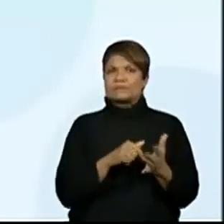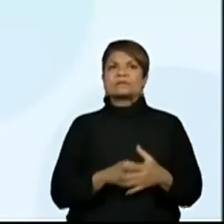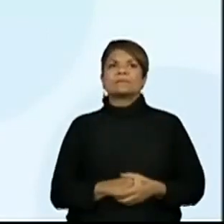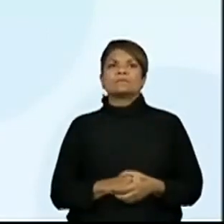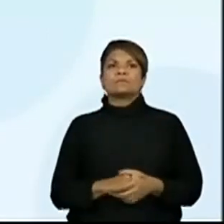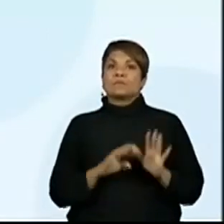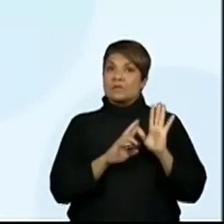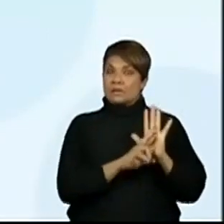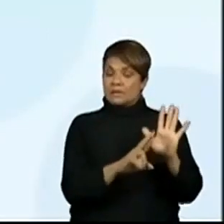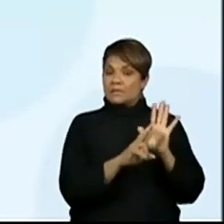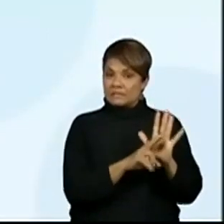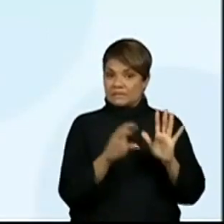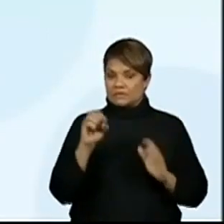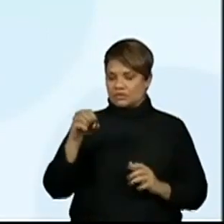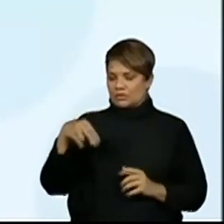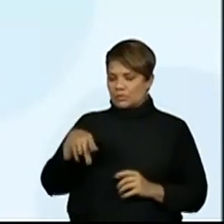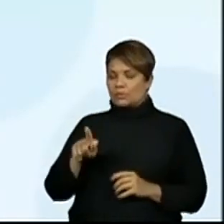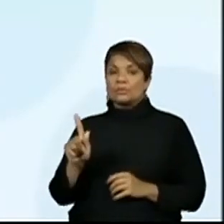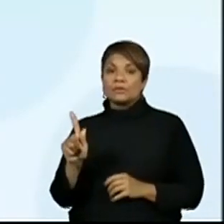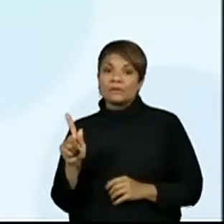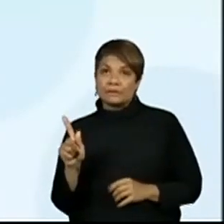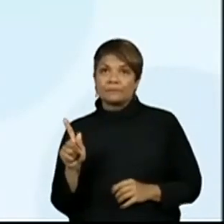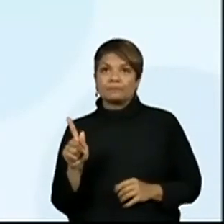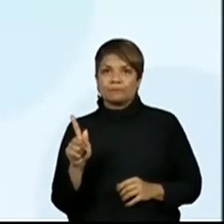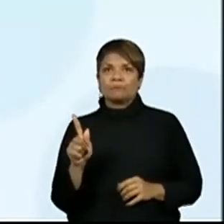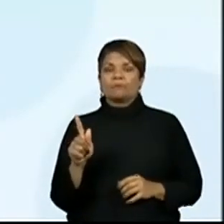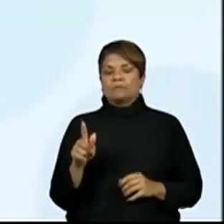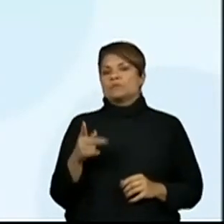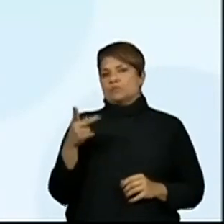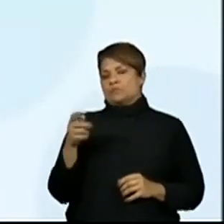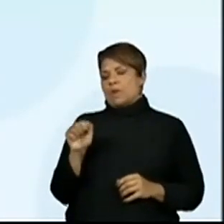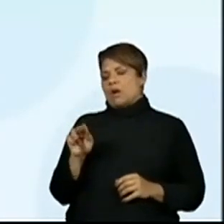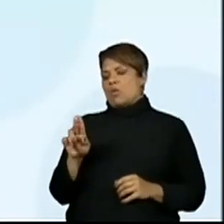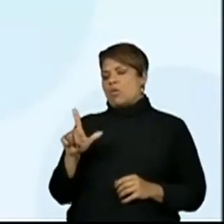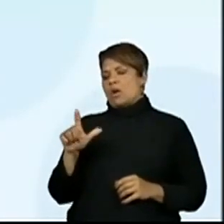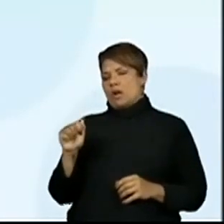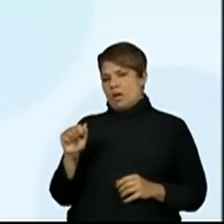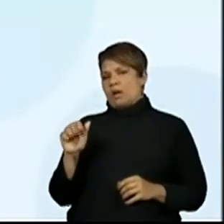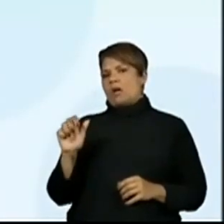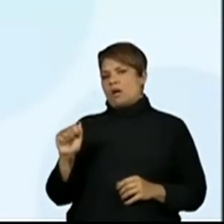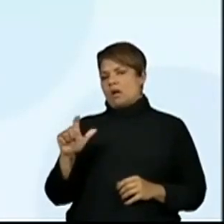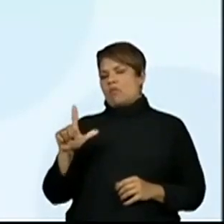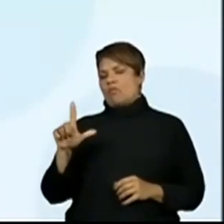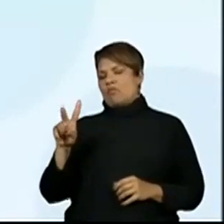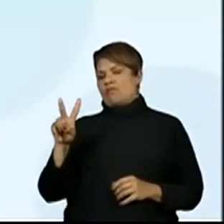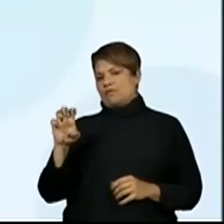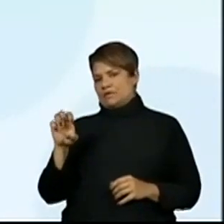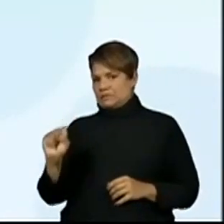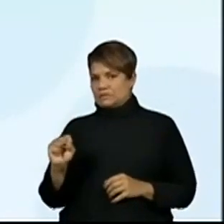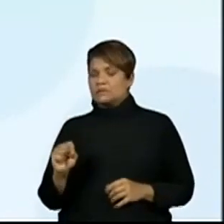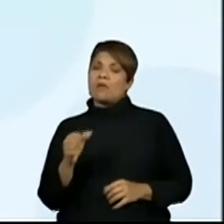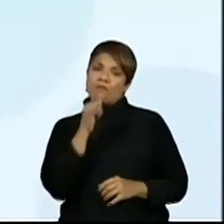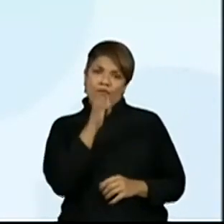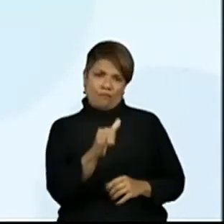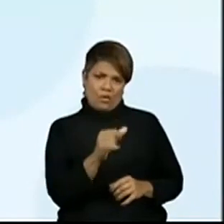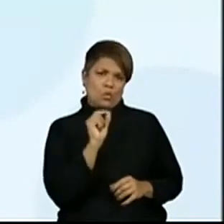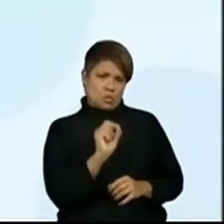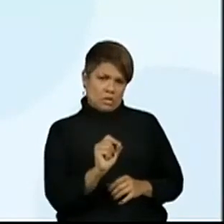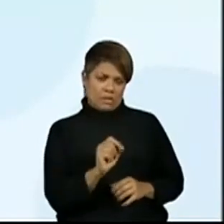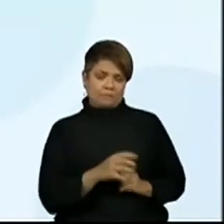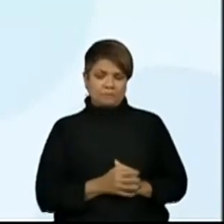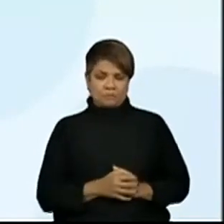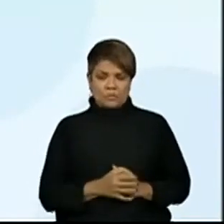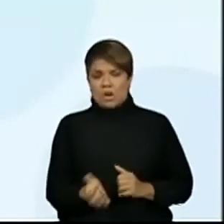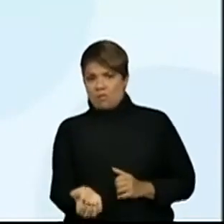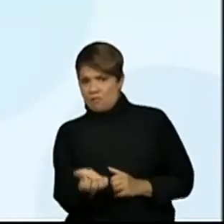representante da ONG, a Paula Alves, relata que muitos